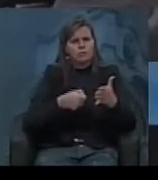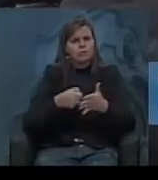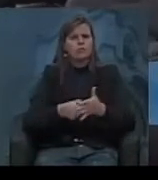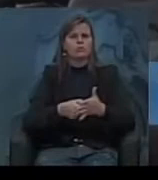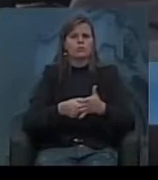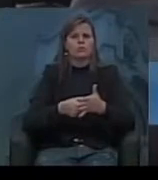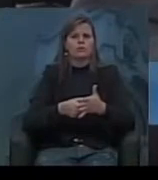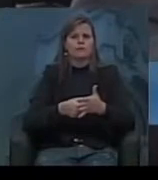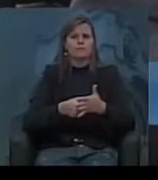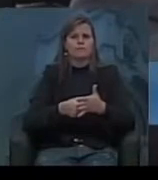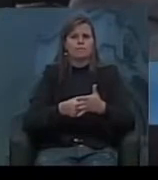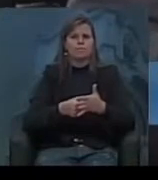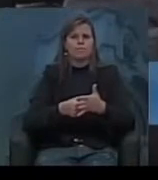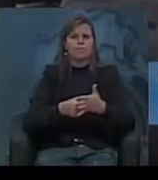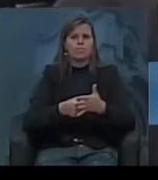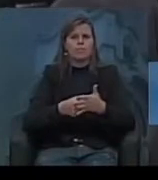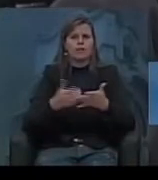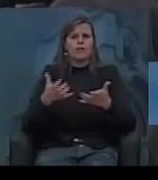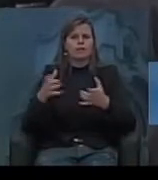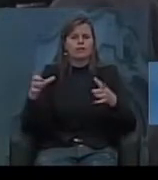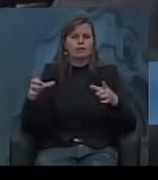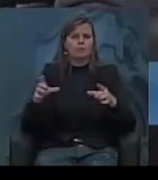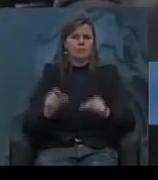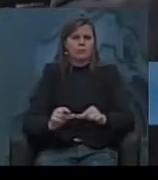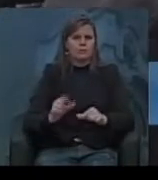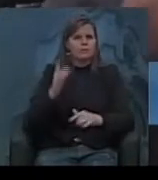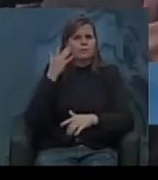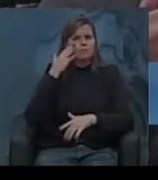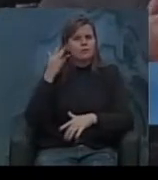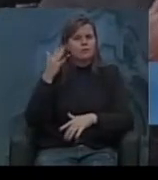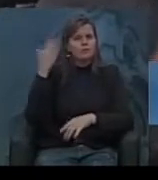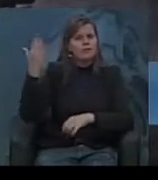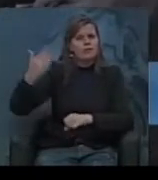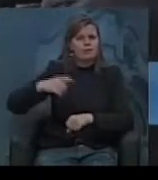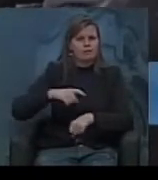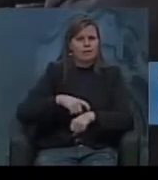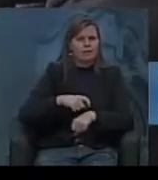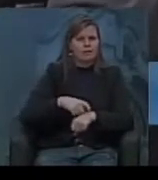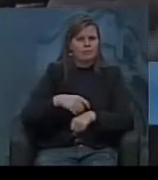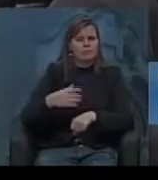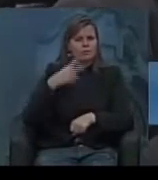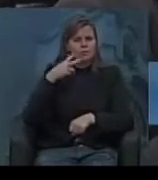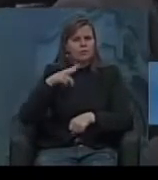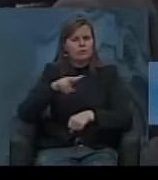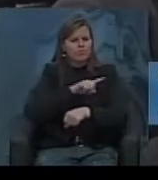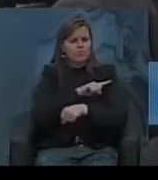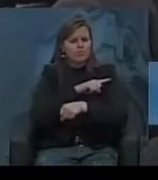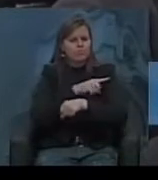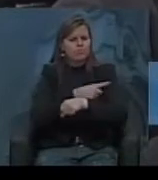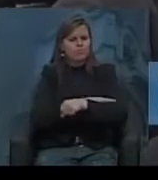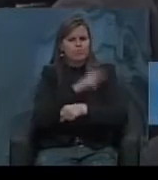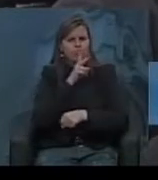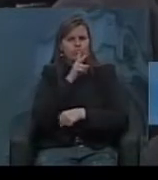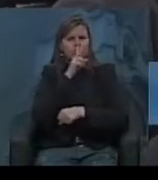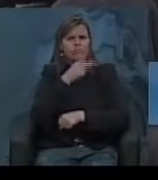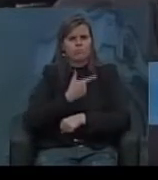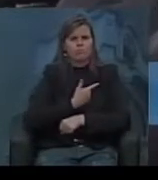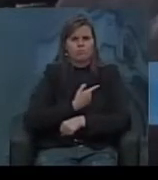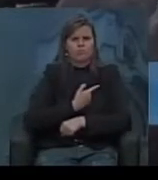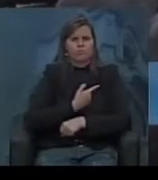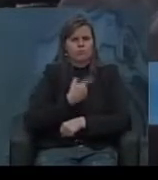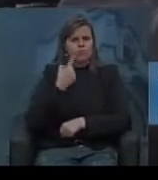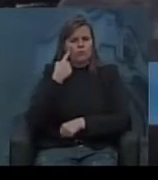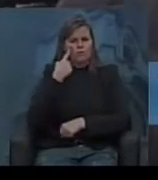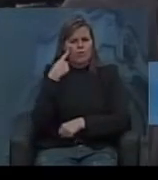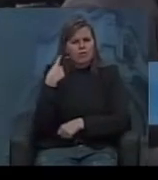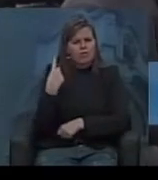tentou diminuí-lo. Imagina, naquela época, olha a força de Vargas, olha